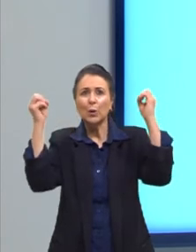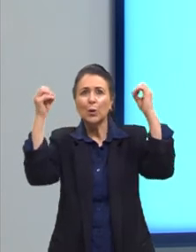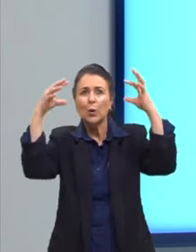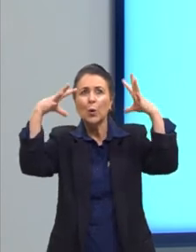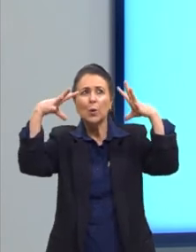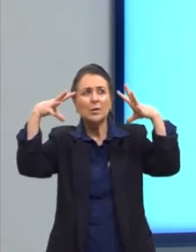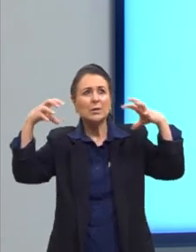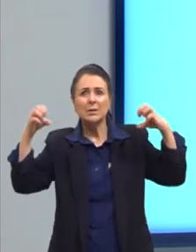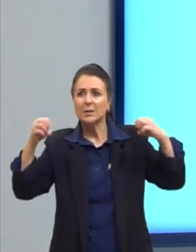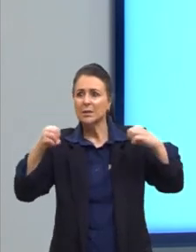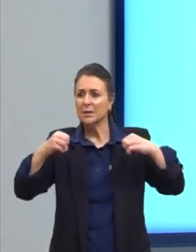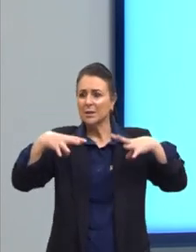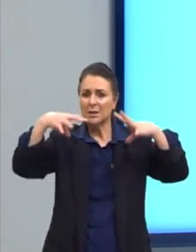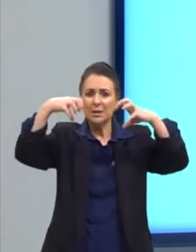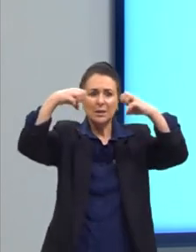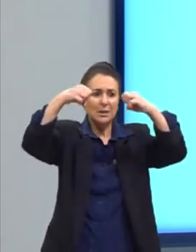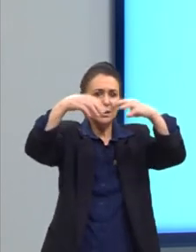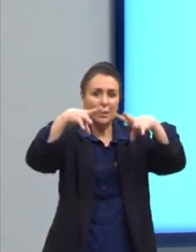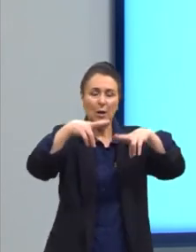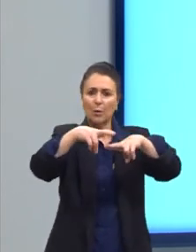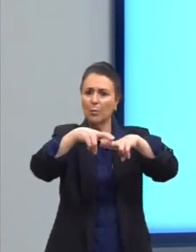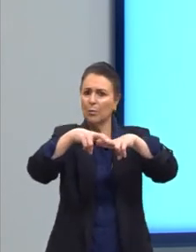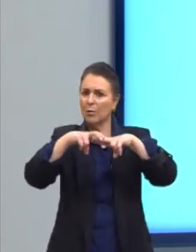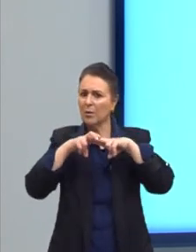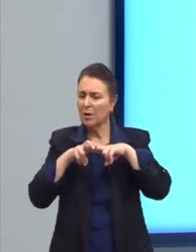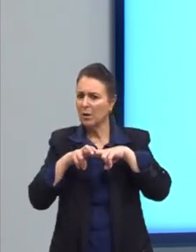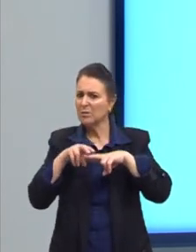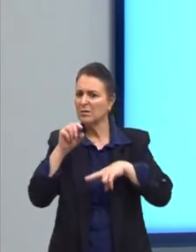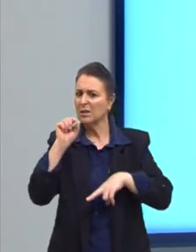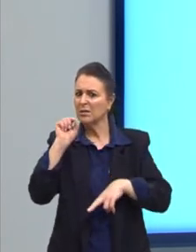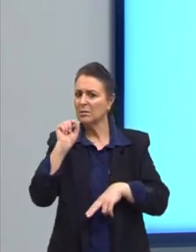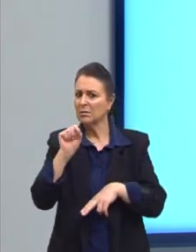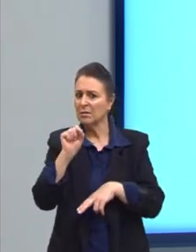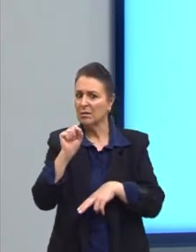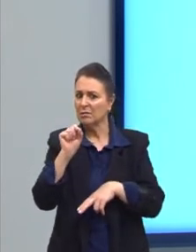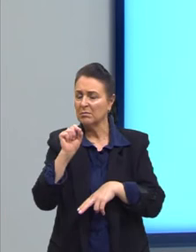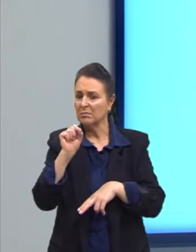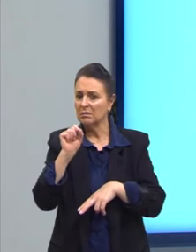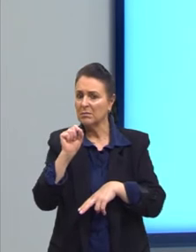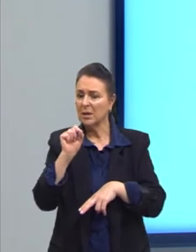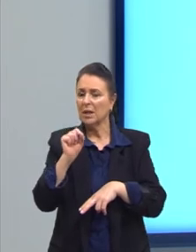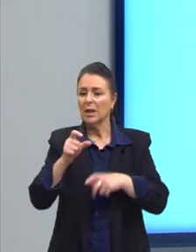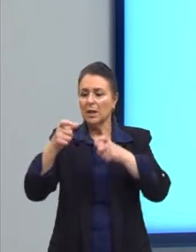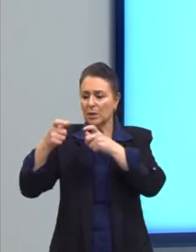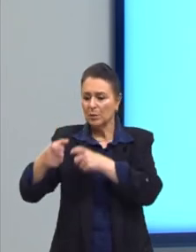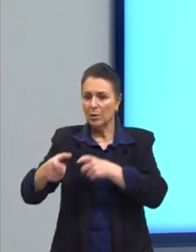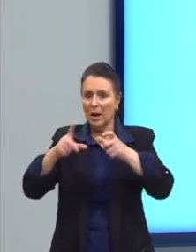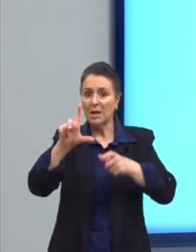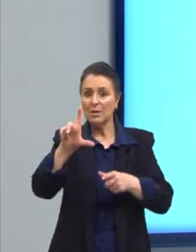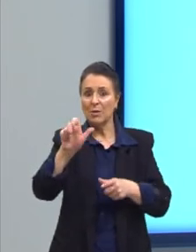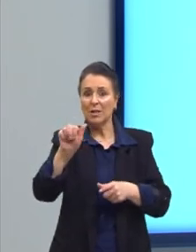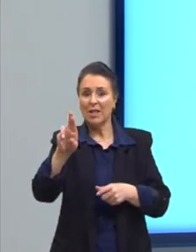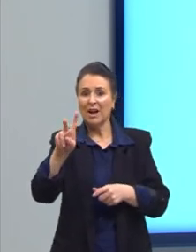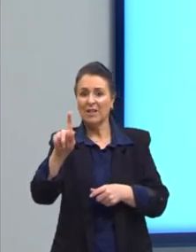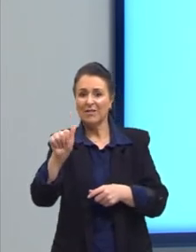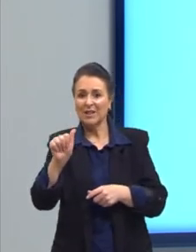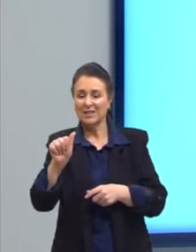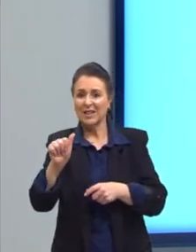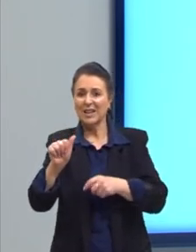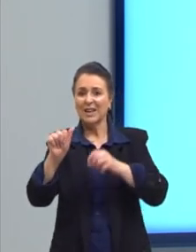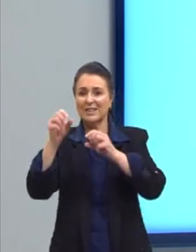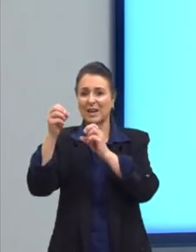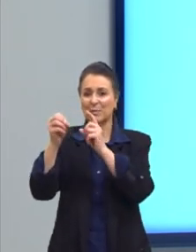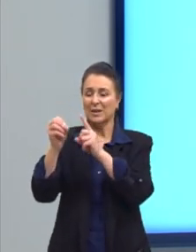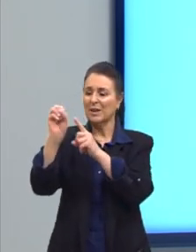Isso ocorre pela bioluminescência em larvas de uma espécie de vagalumes, que